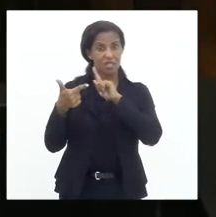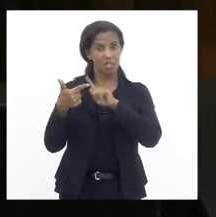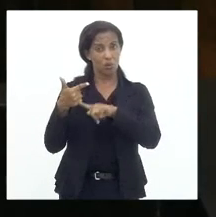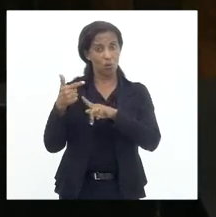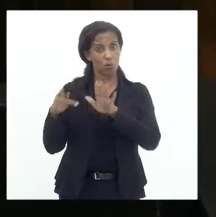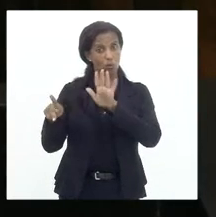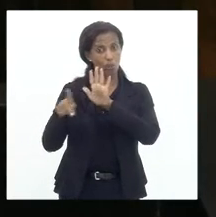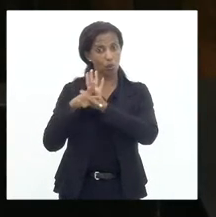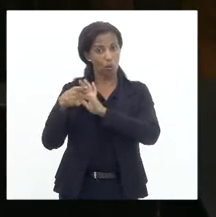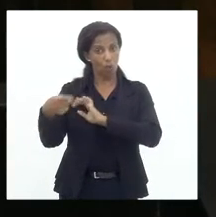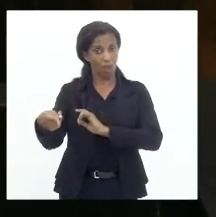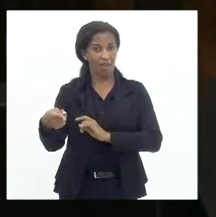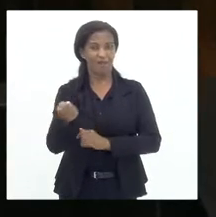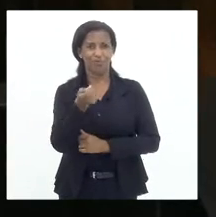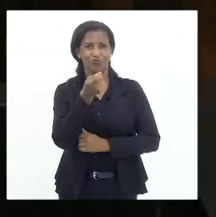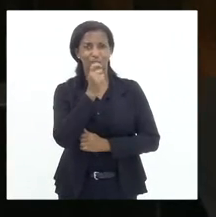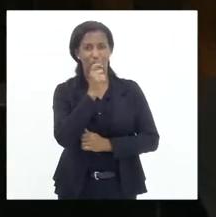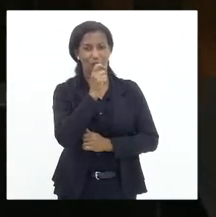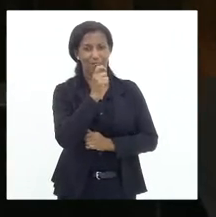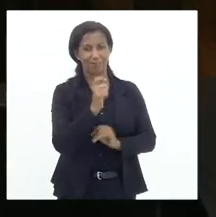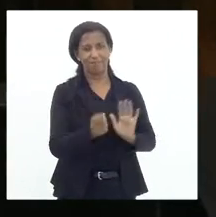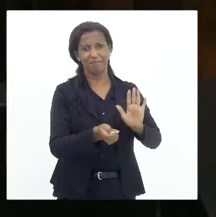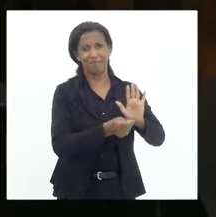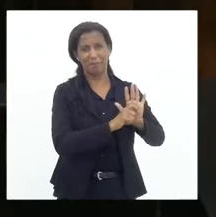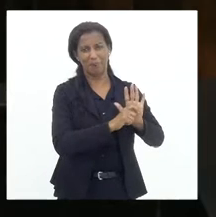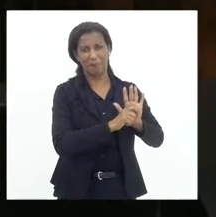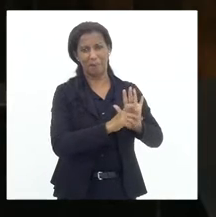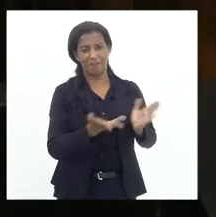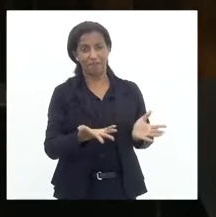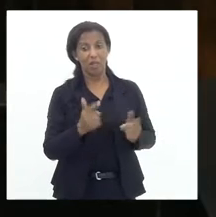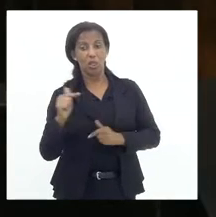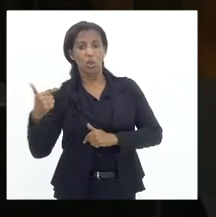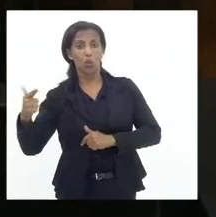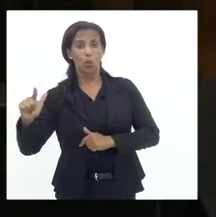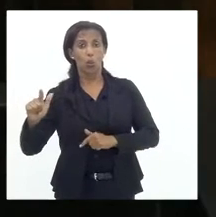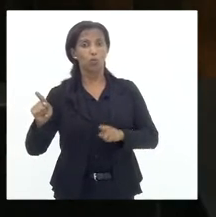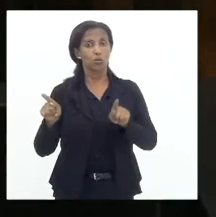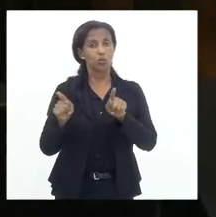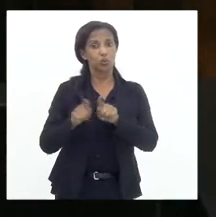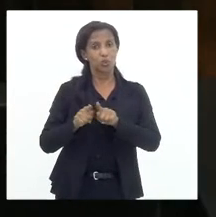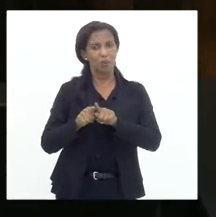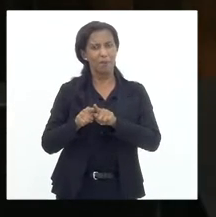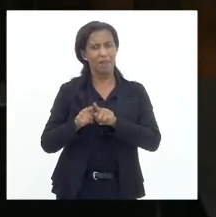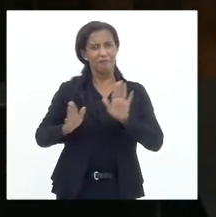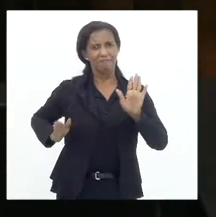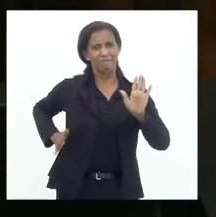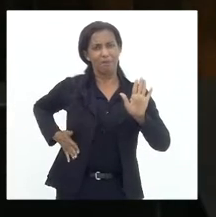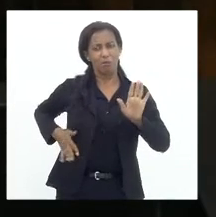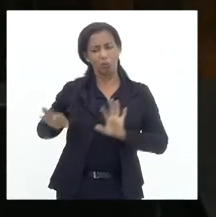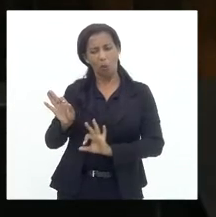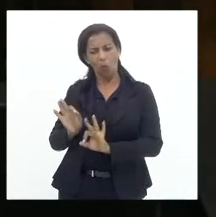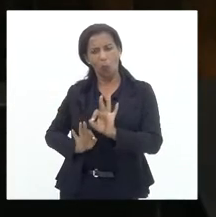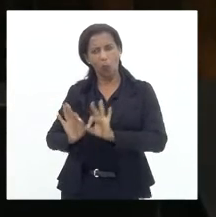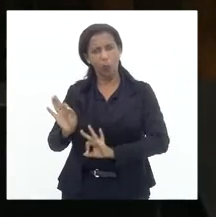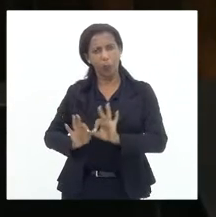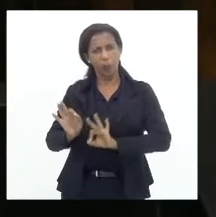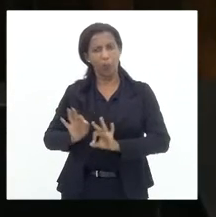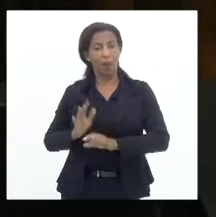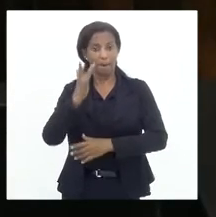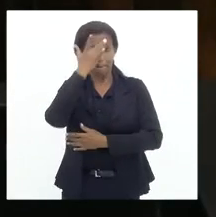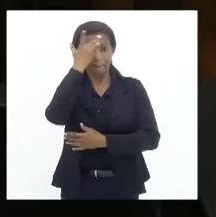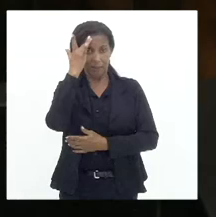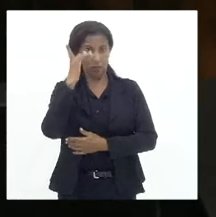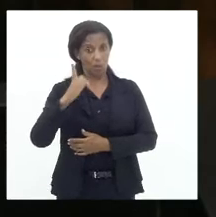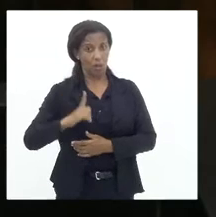são usuários de drogas e outros criminosos são mais organizados, inclusive que dispõem